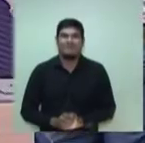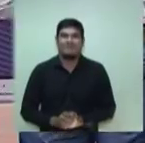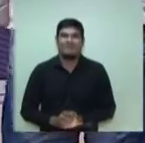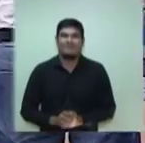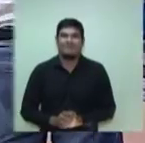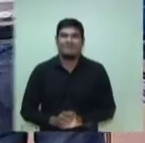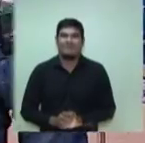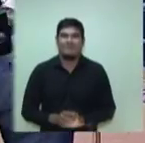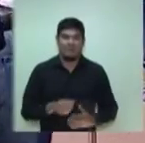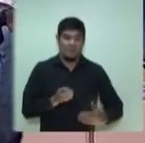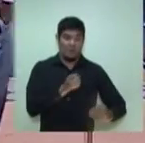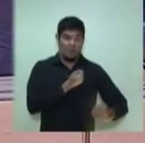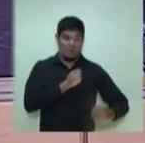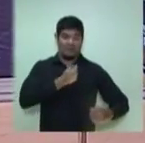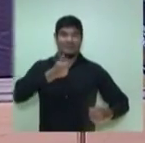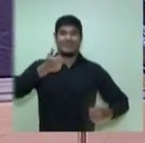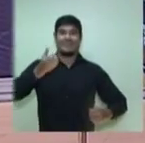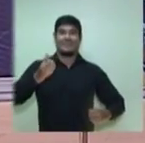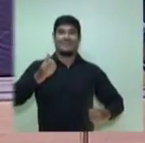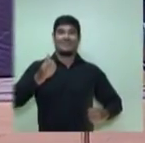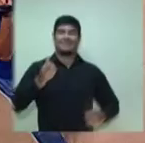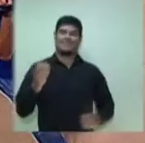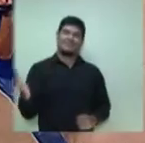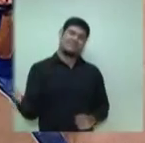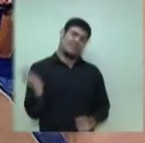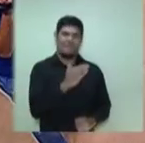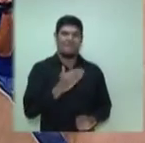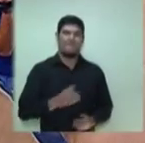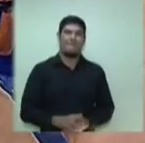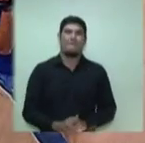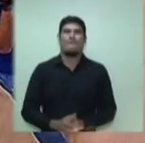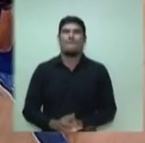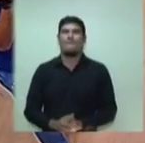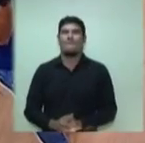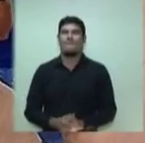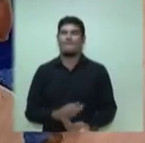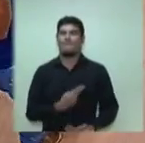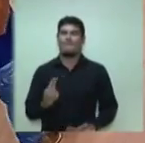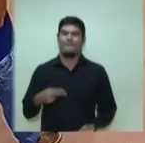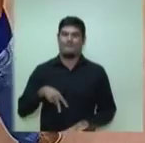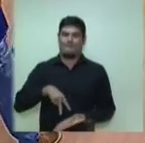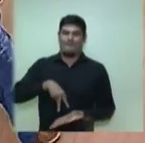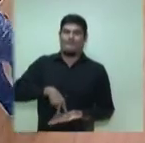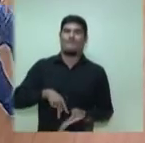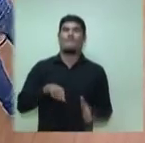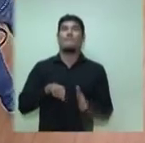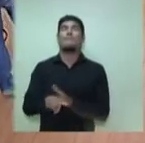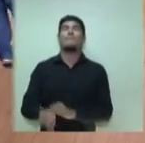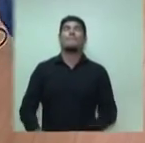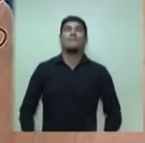É o eleitor de número 16. Por gentileza, levante-se, identifique-se e faça a sua pergunta.